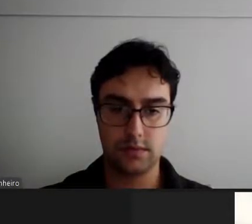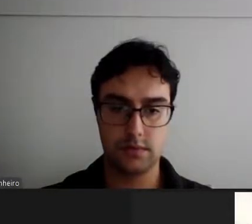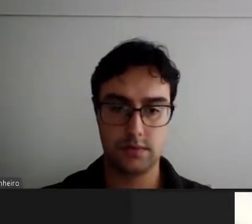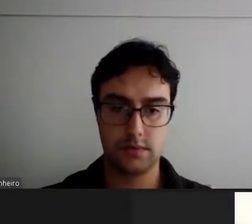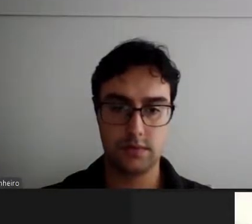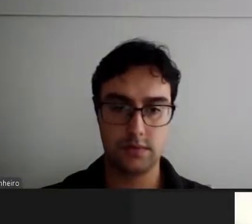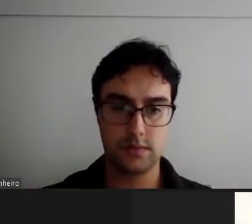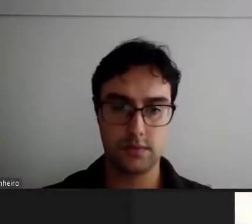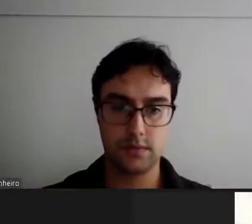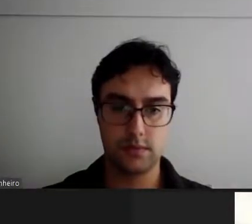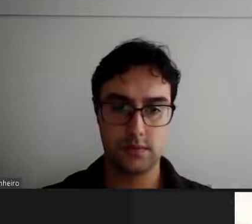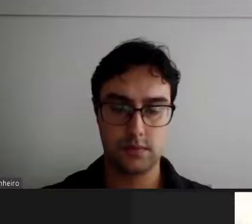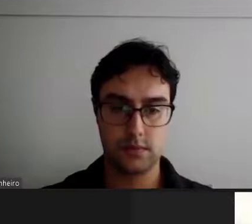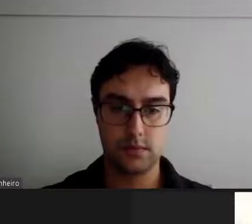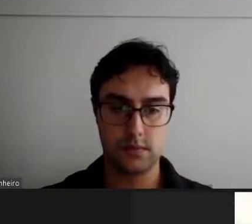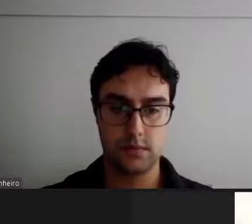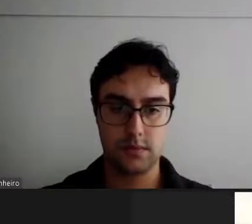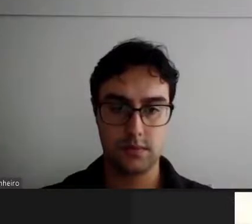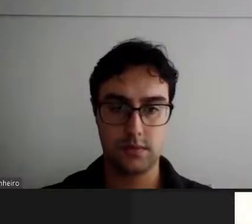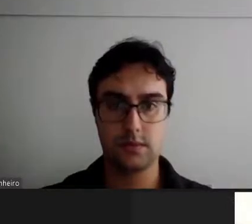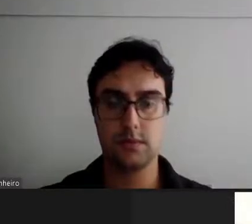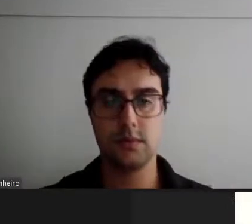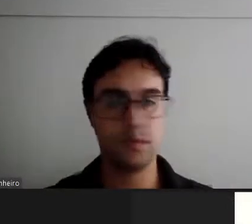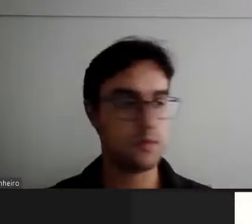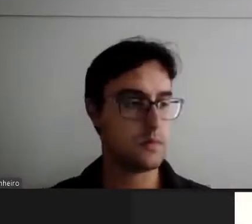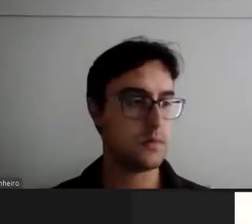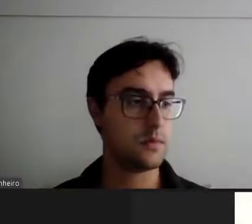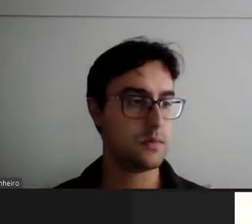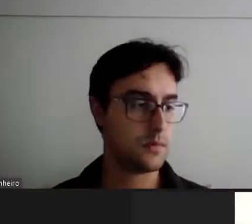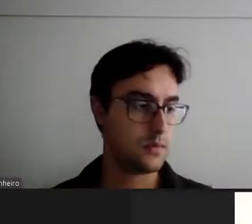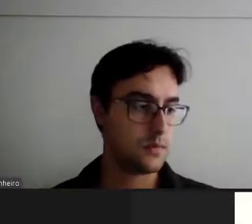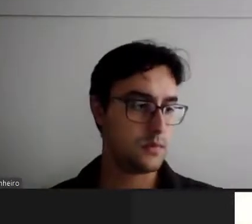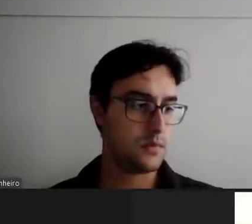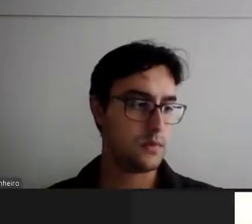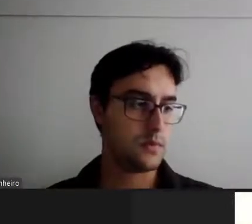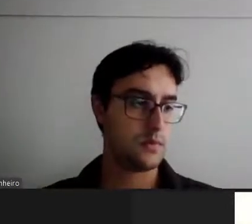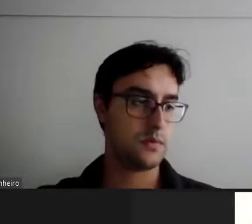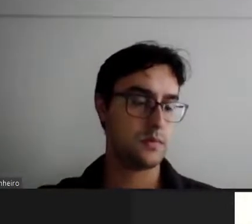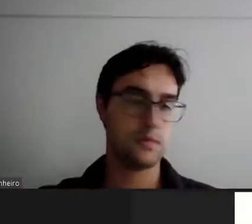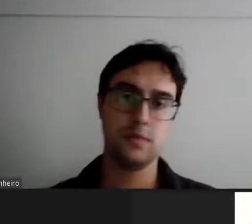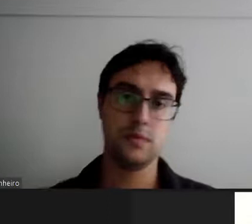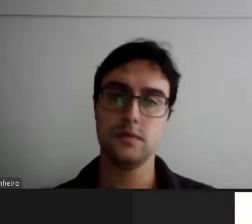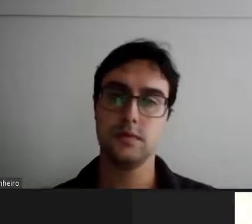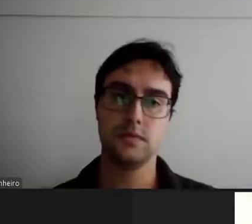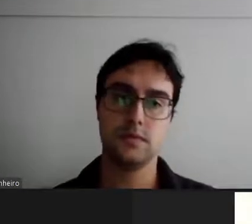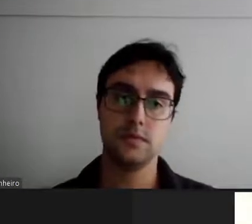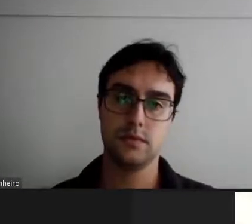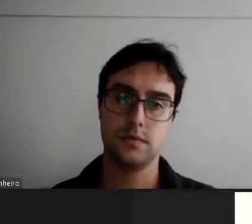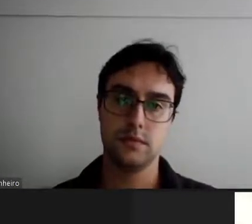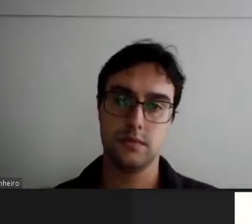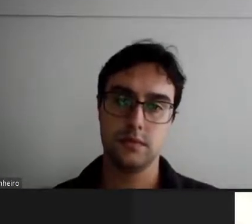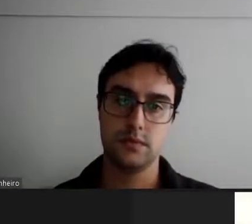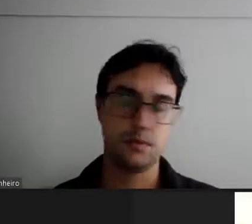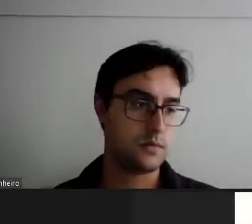acaso, eu estava passando nesse exato momento e eu vi o transtorno que isso causou para quem estava vindo e para quem estava tentando sair da